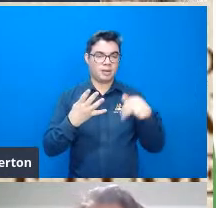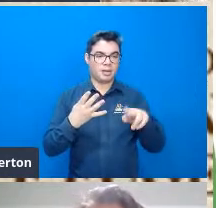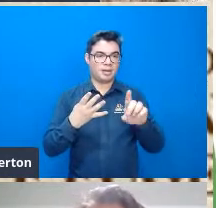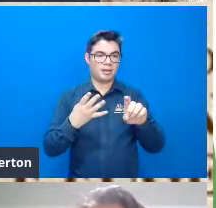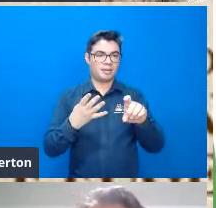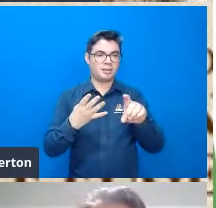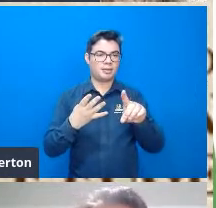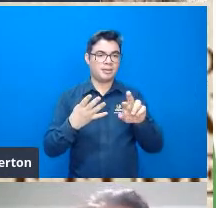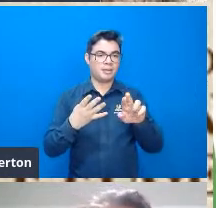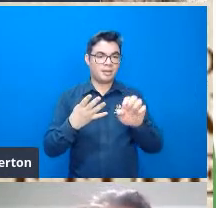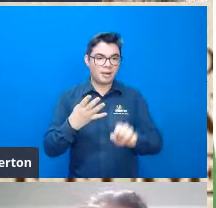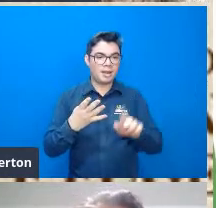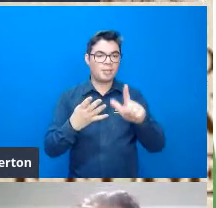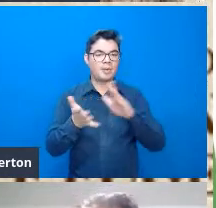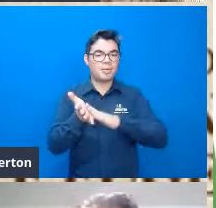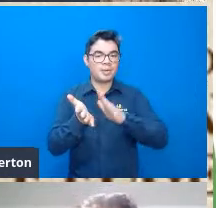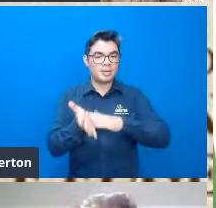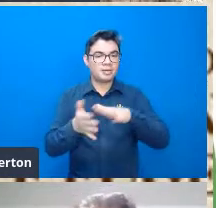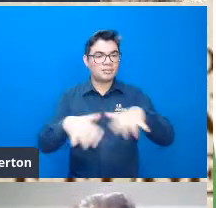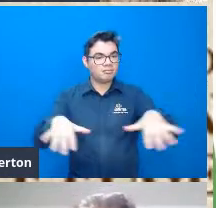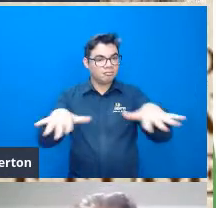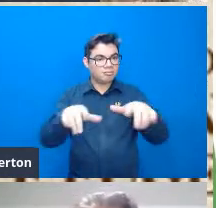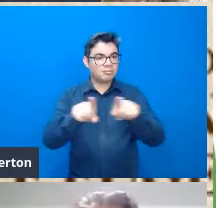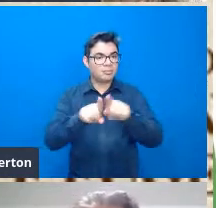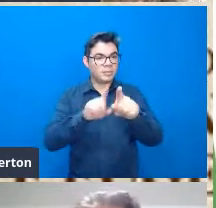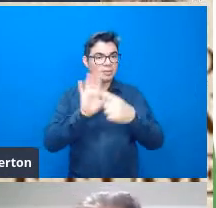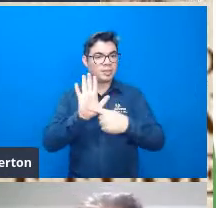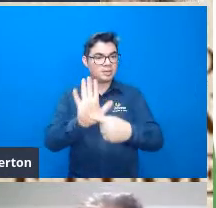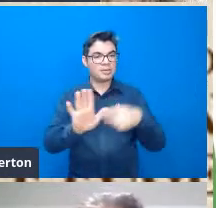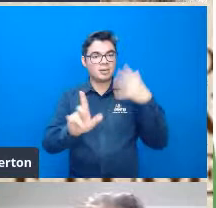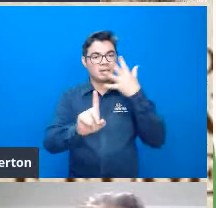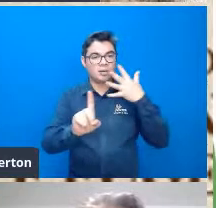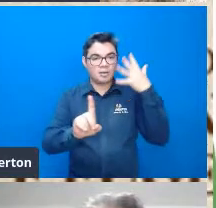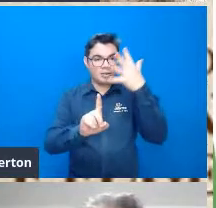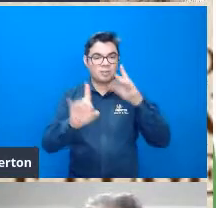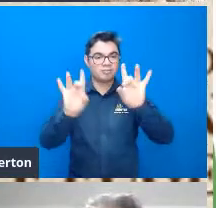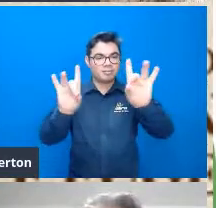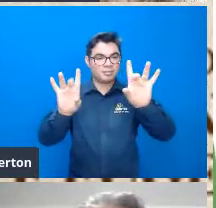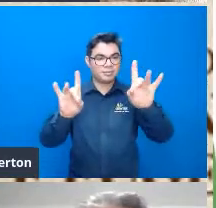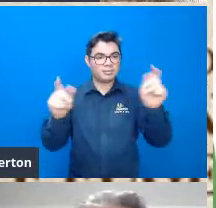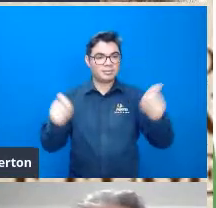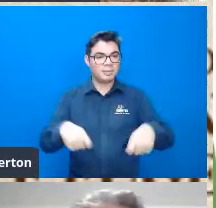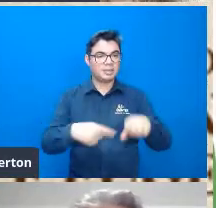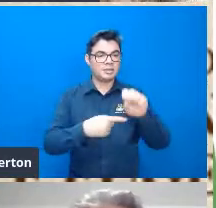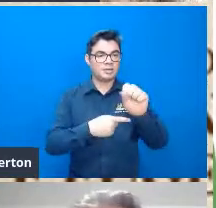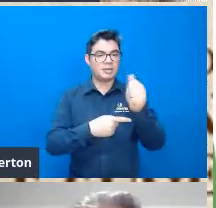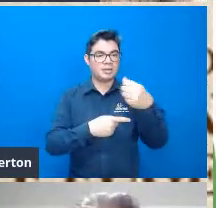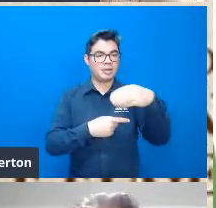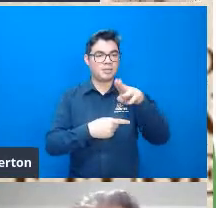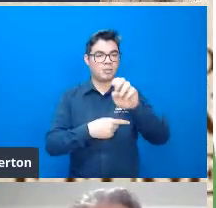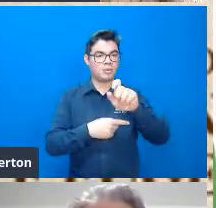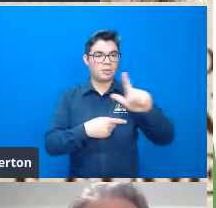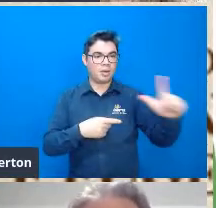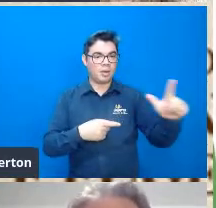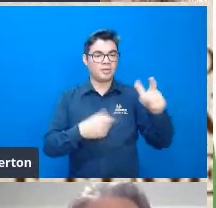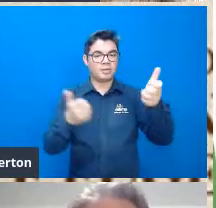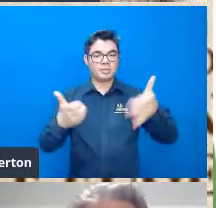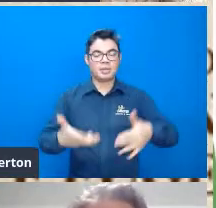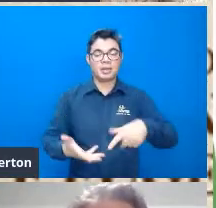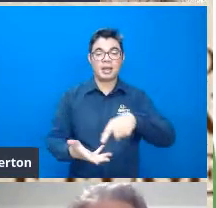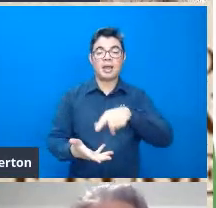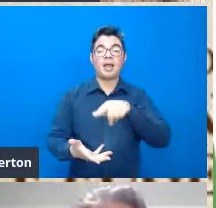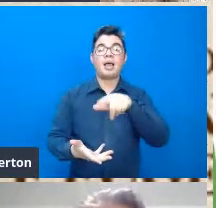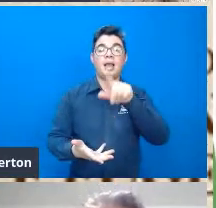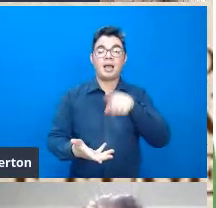Facundo sobre a sobre a apresentação maravilhosa excelente Samuel também coloca aqui que a aula foi gigante